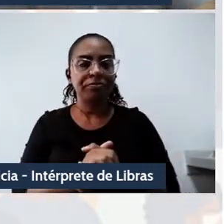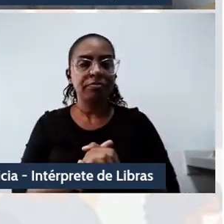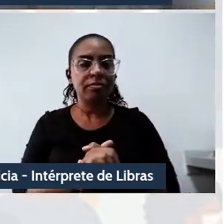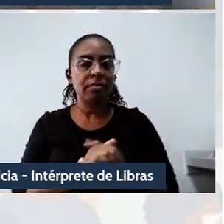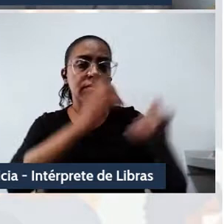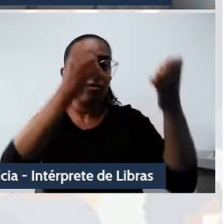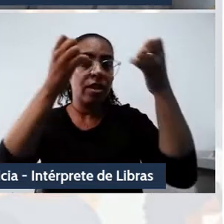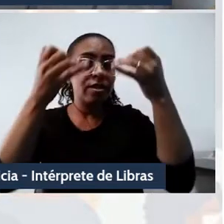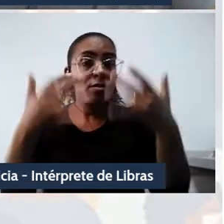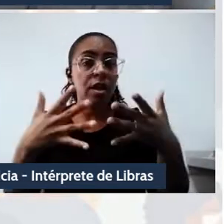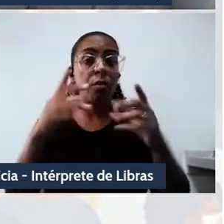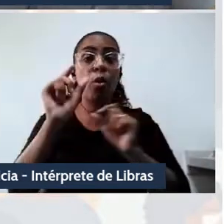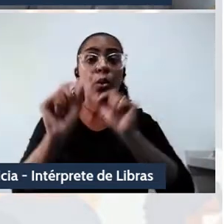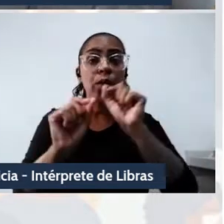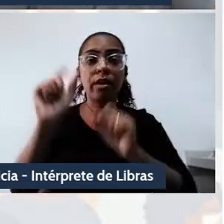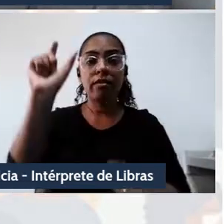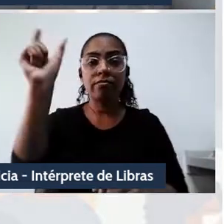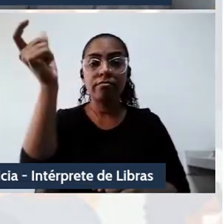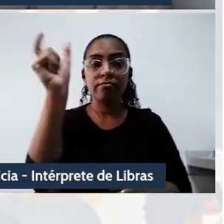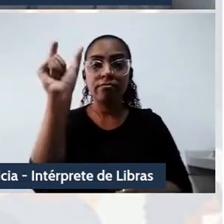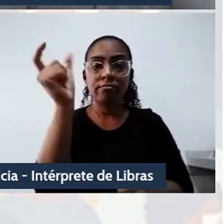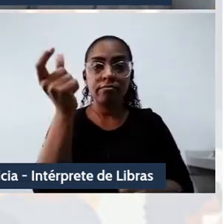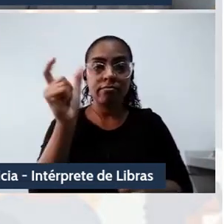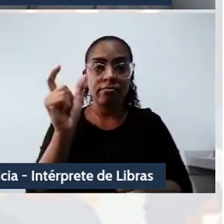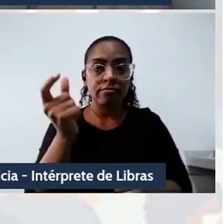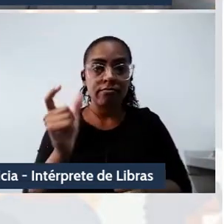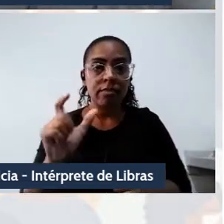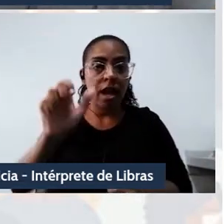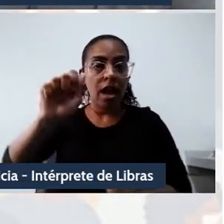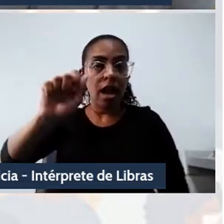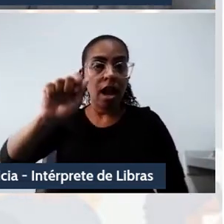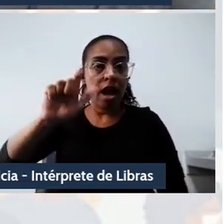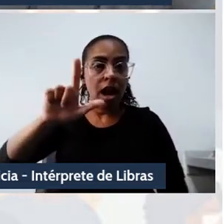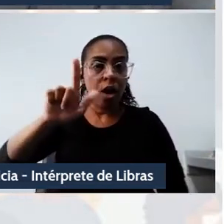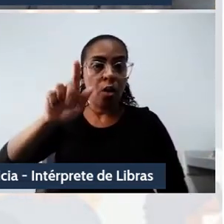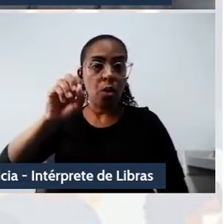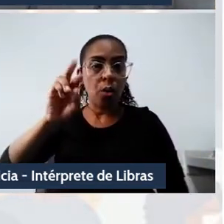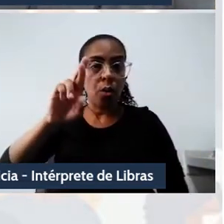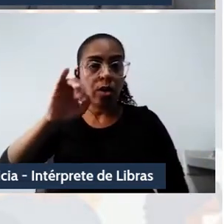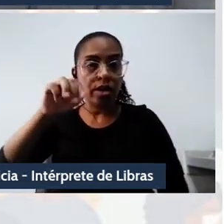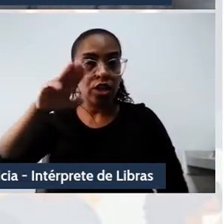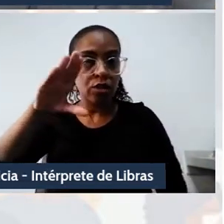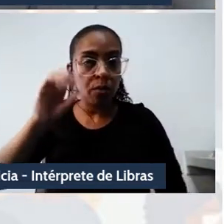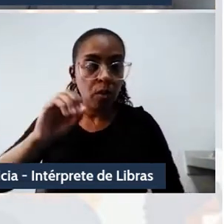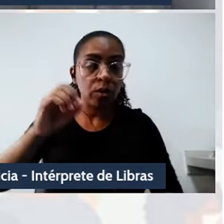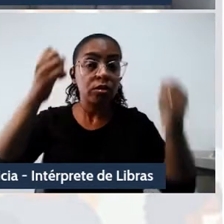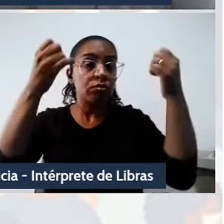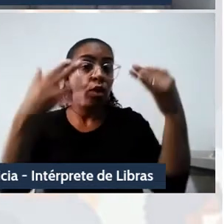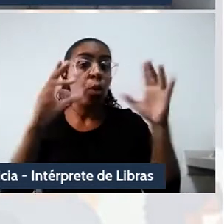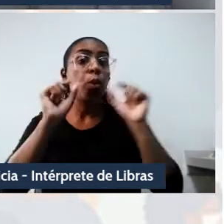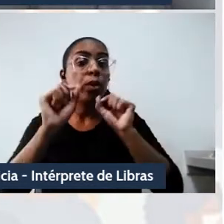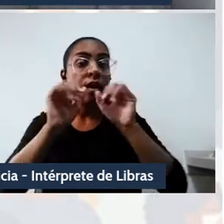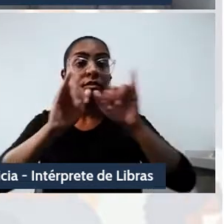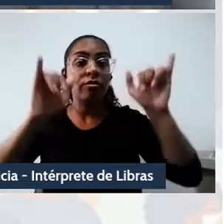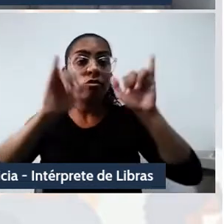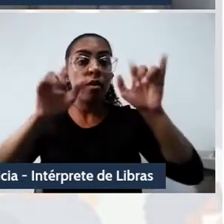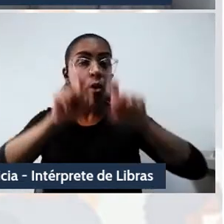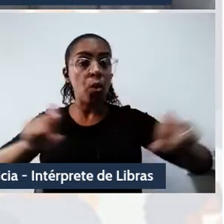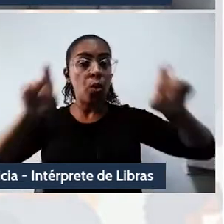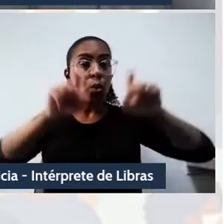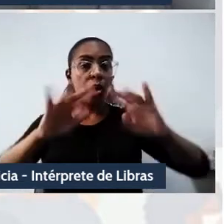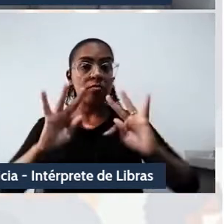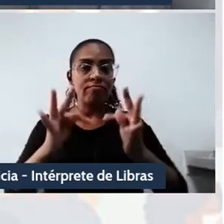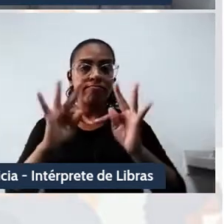algoritmos, que quando falamos de algoritmos estamos falando também de grandes dados, de programas tecnológicos cujas